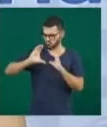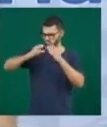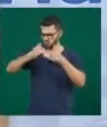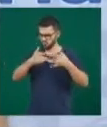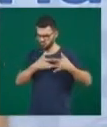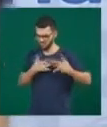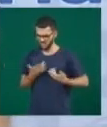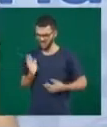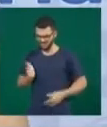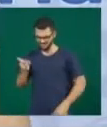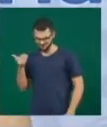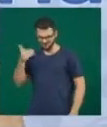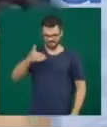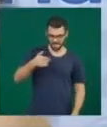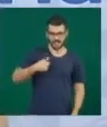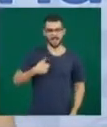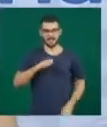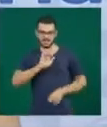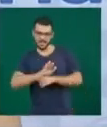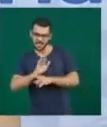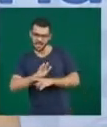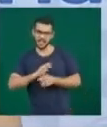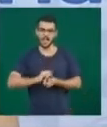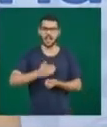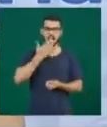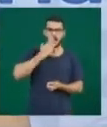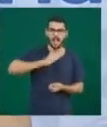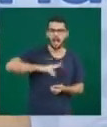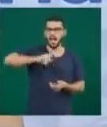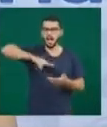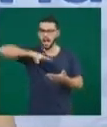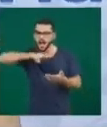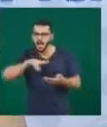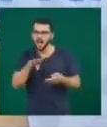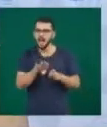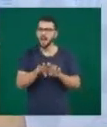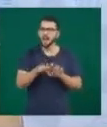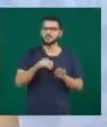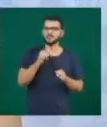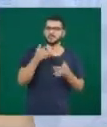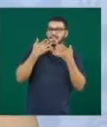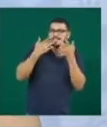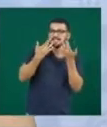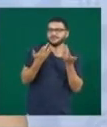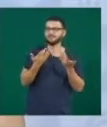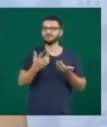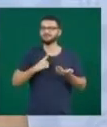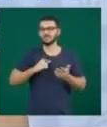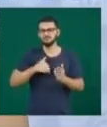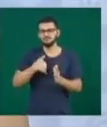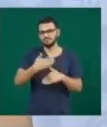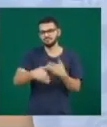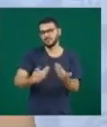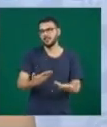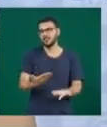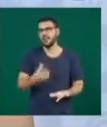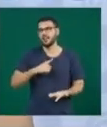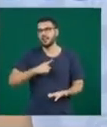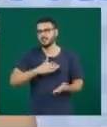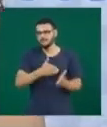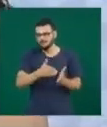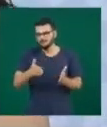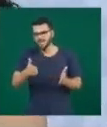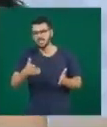foi nessa escola ajudar essas crianças na leitura mesmo, feitos teatros, todo um desenvolvimento durante esse